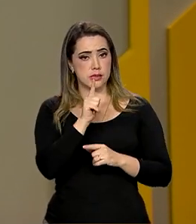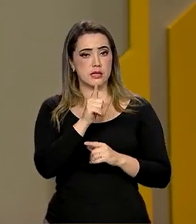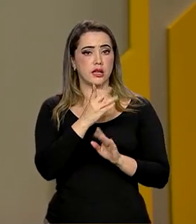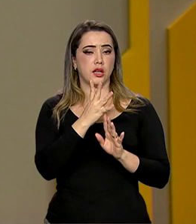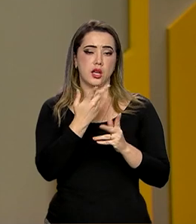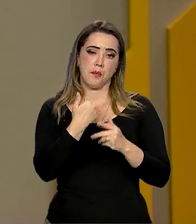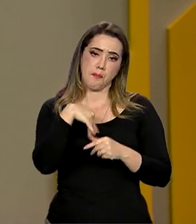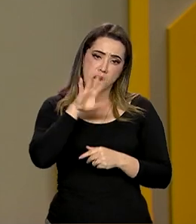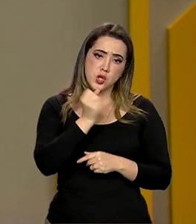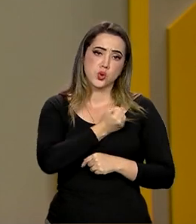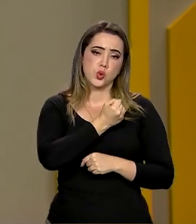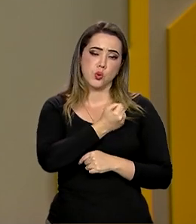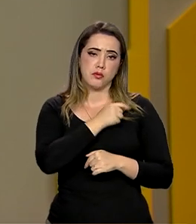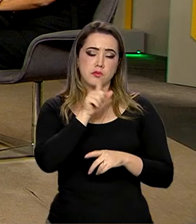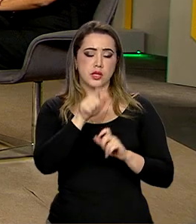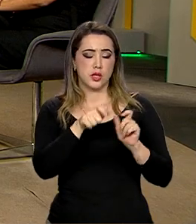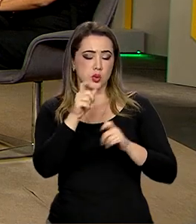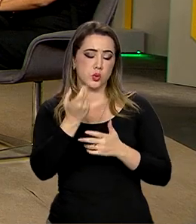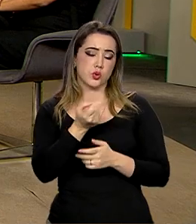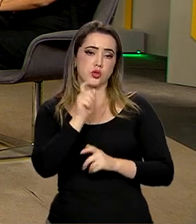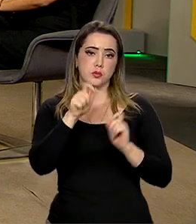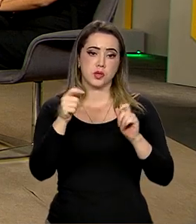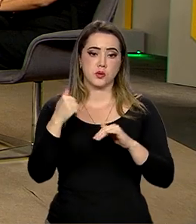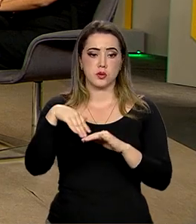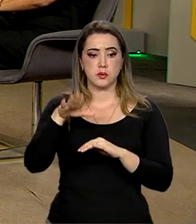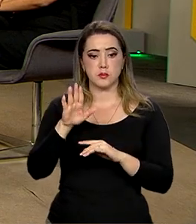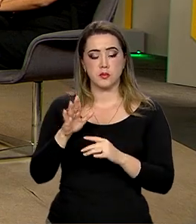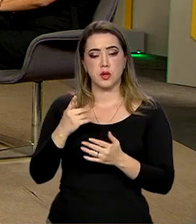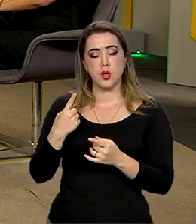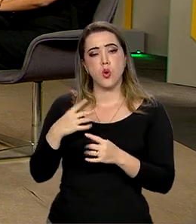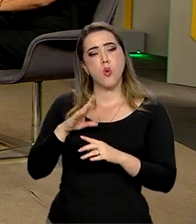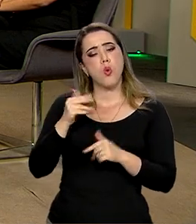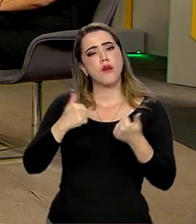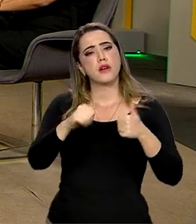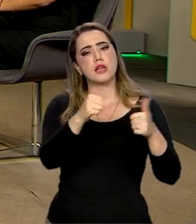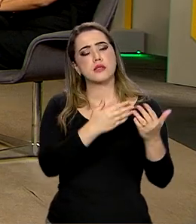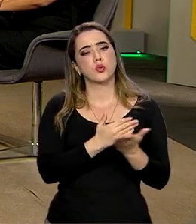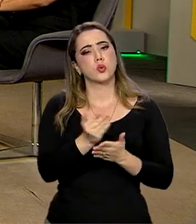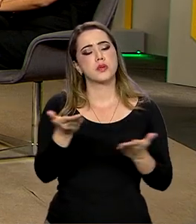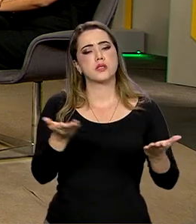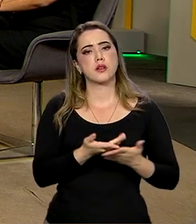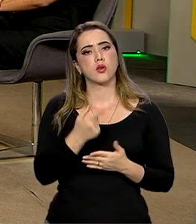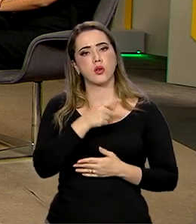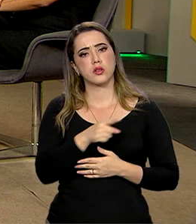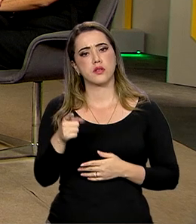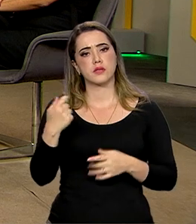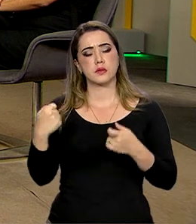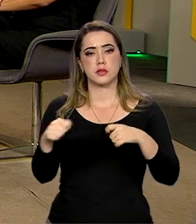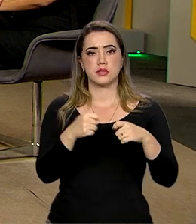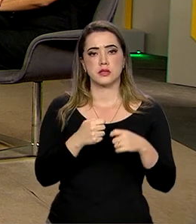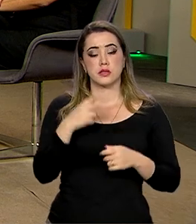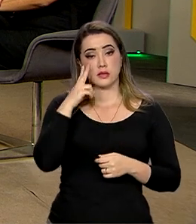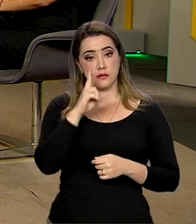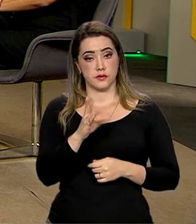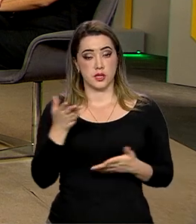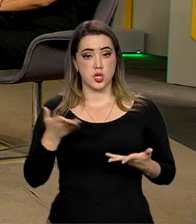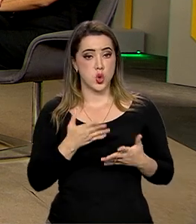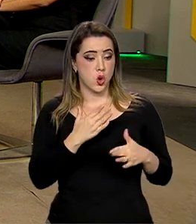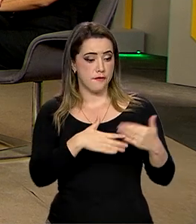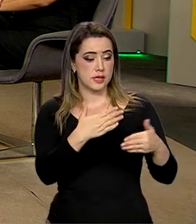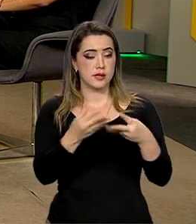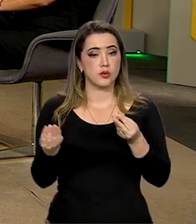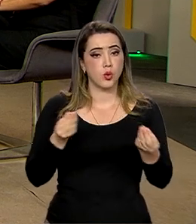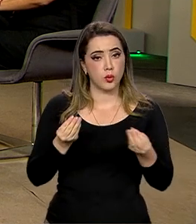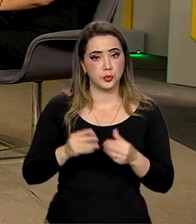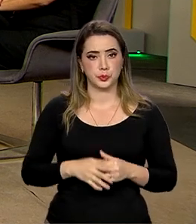daquilo que é regular, além dos agendamentos. Qual a avaliação inicial que o senhor faz, presidente? Como é que está avançando esse